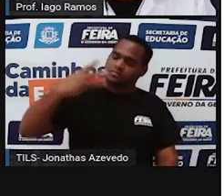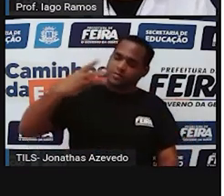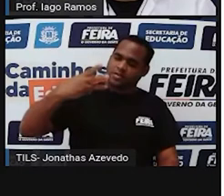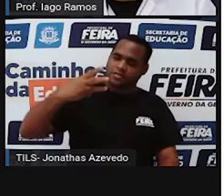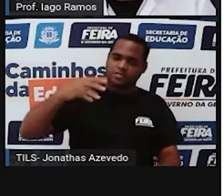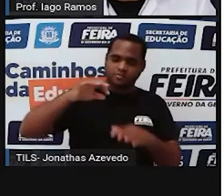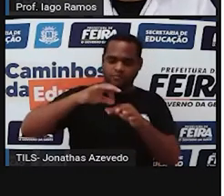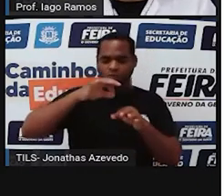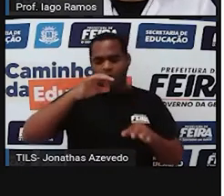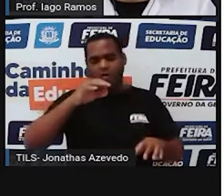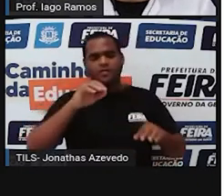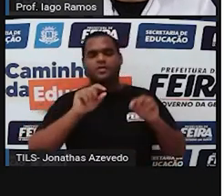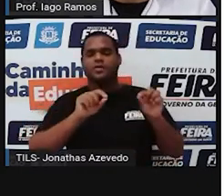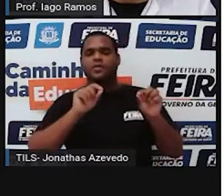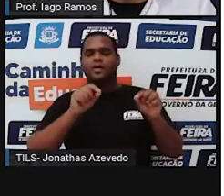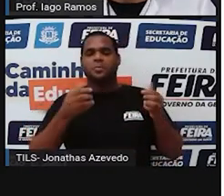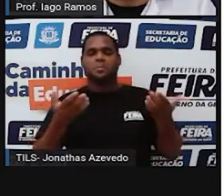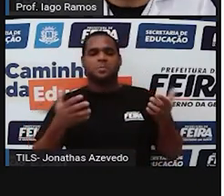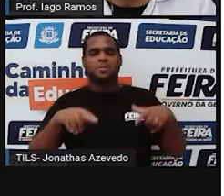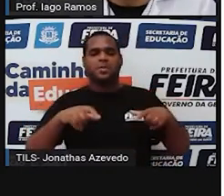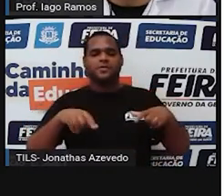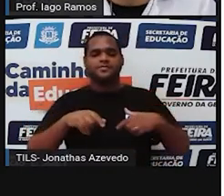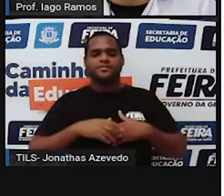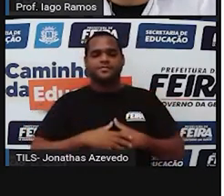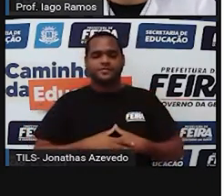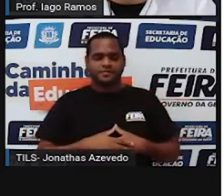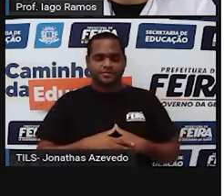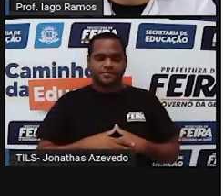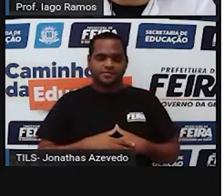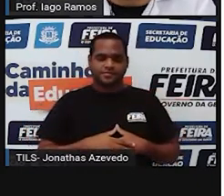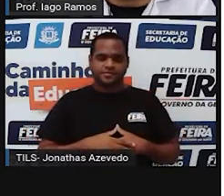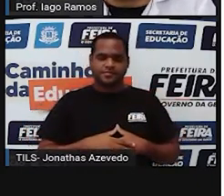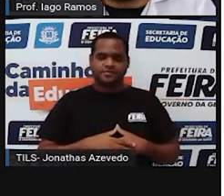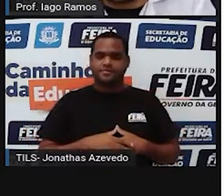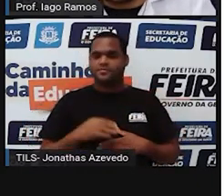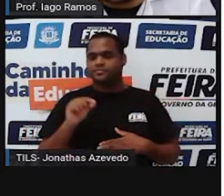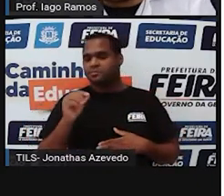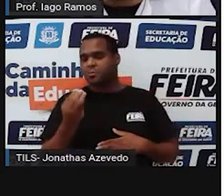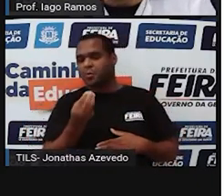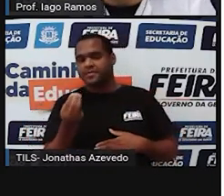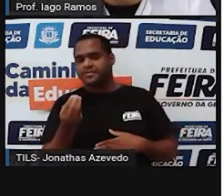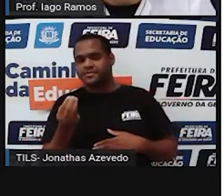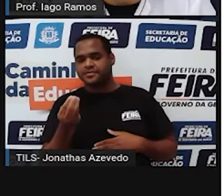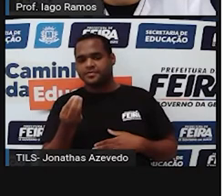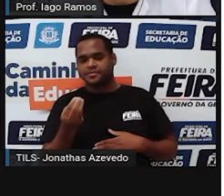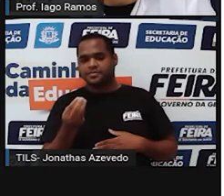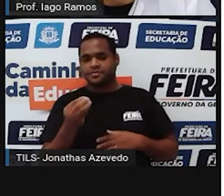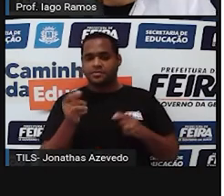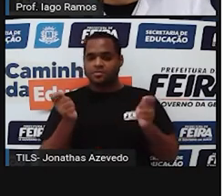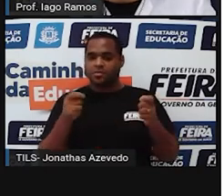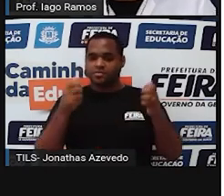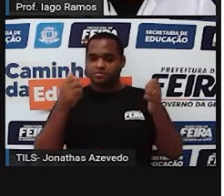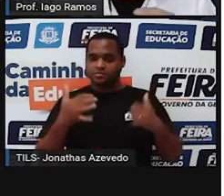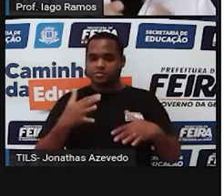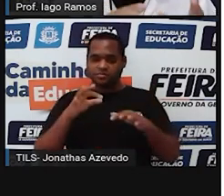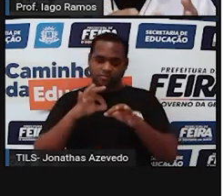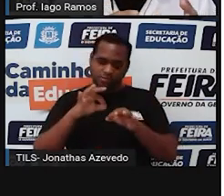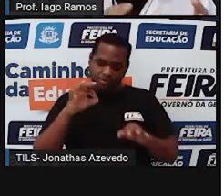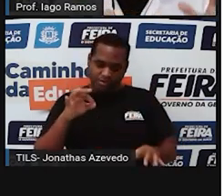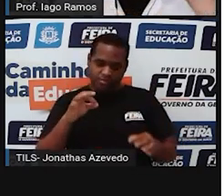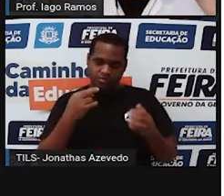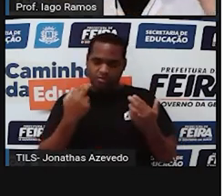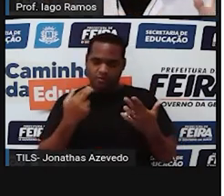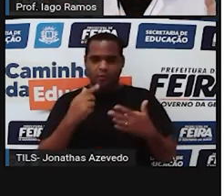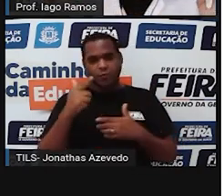essa terceira corda? e aqui a gente vai colocar essa terceira corda para que ela fique a mesma distância